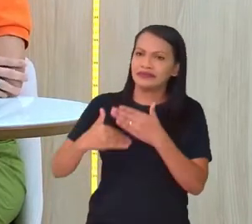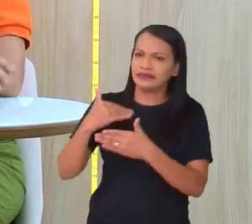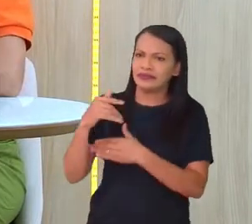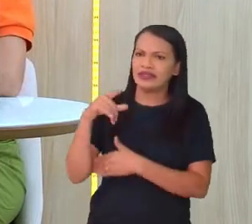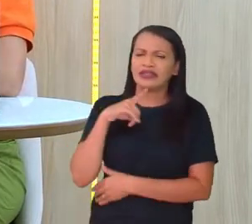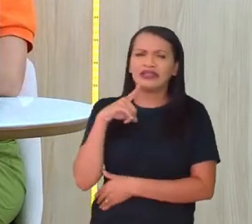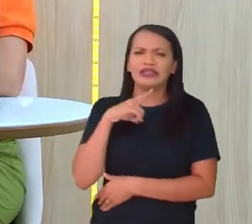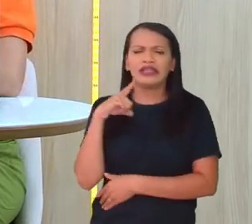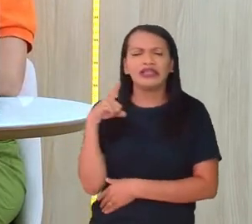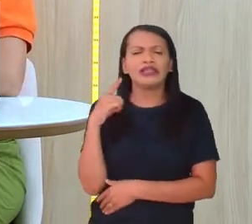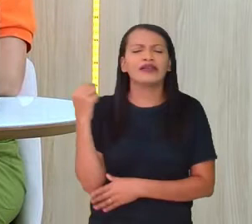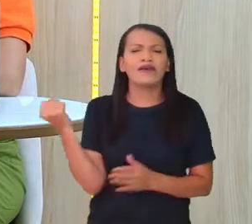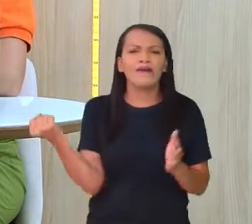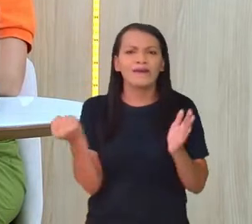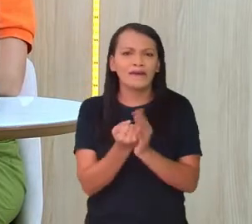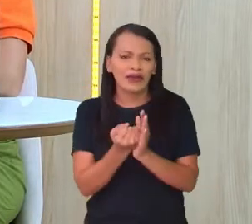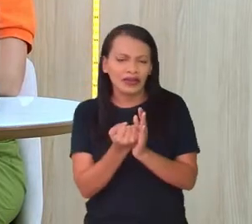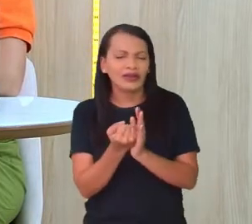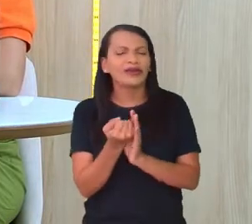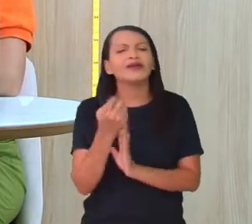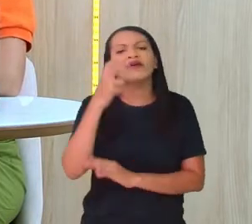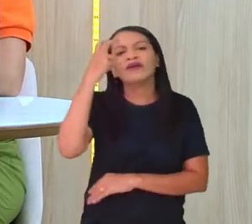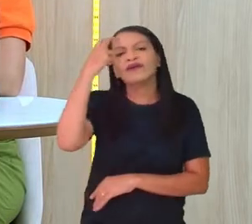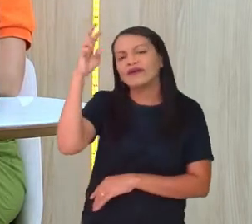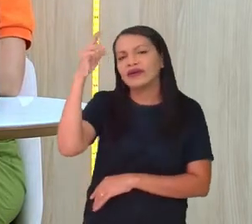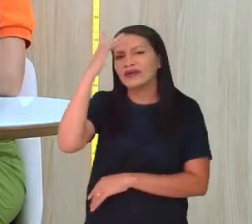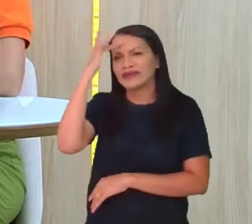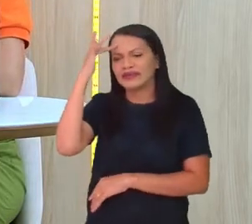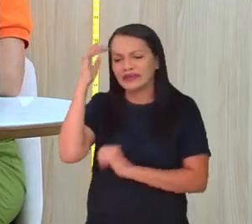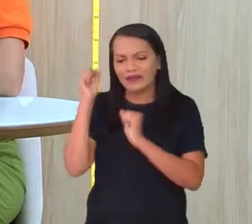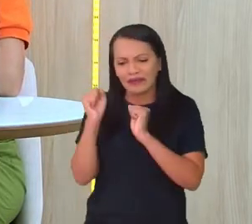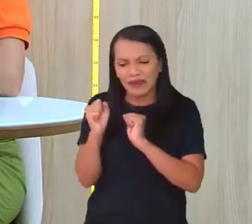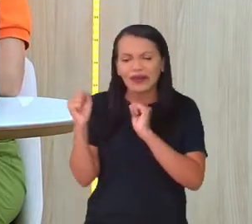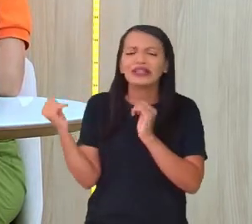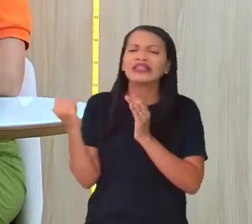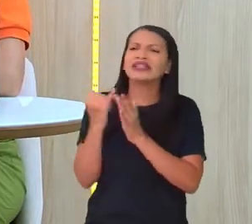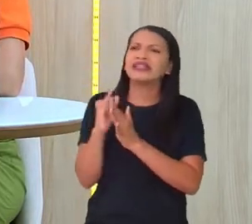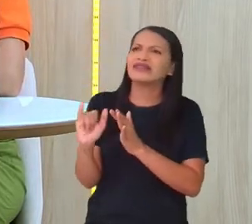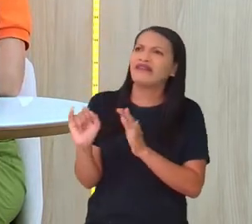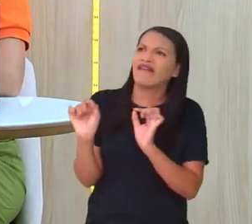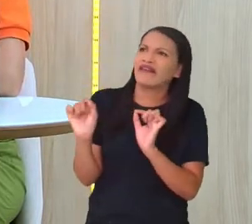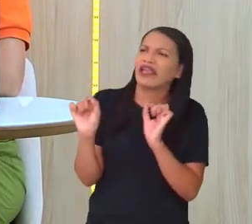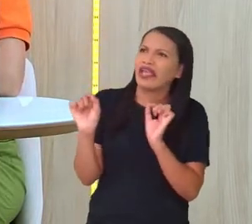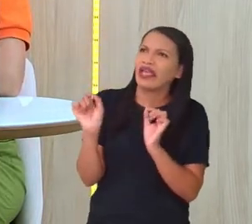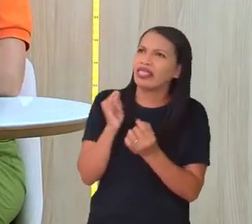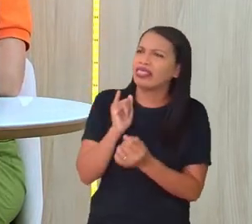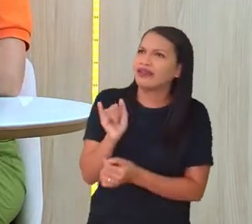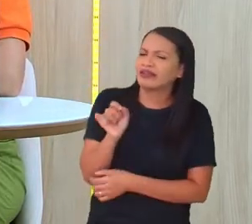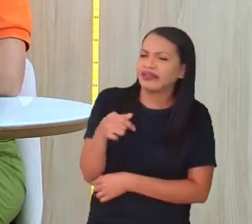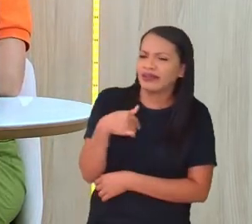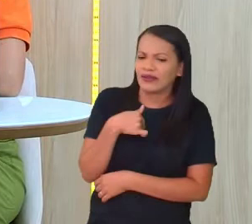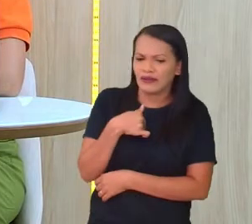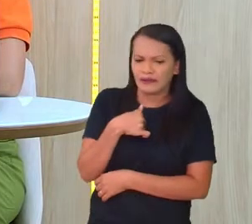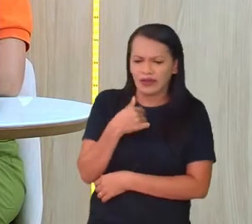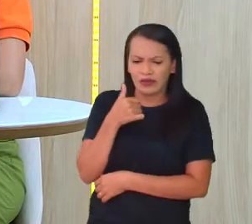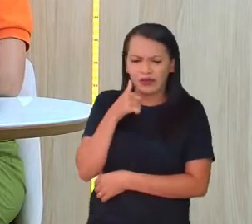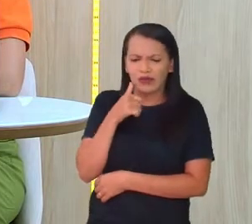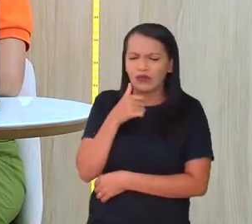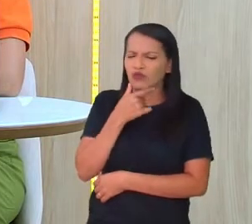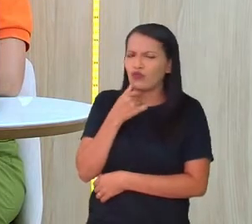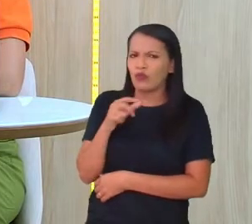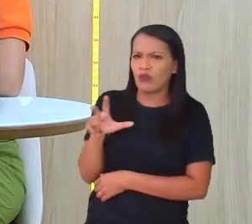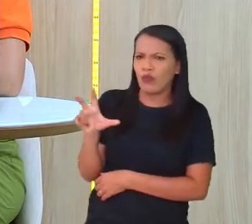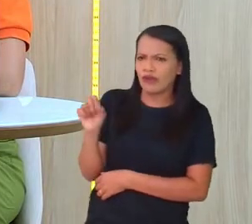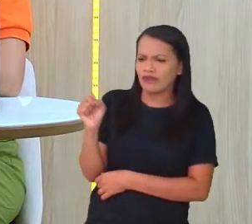tem a marca cultural, aí o pessoal pode até dizer assim, professora, aí quer dizer então que o meu avô, quando ele